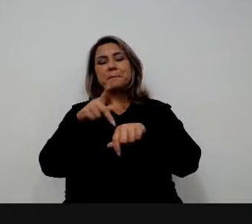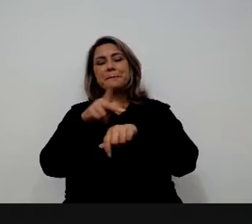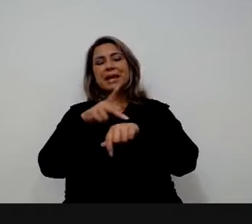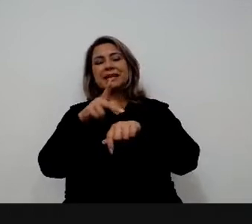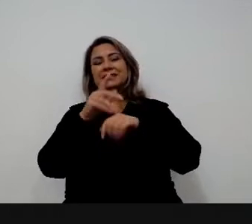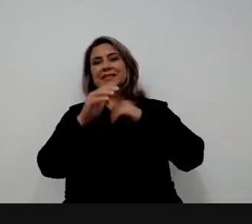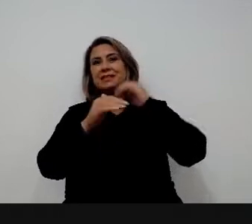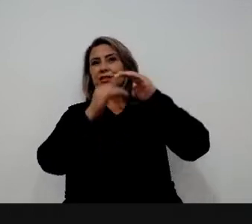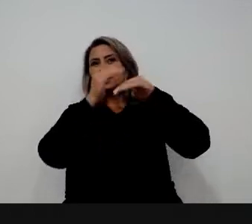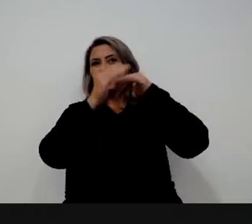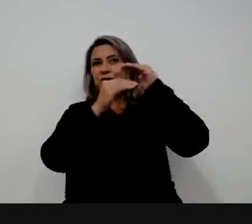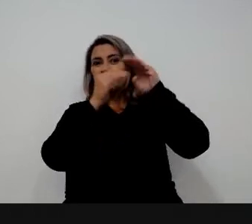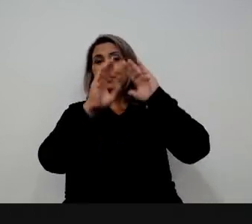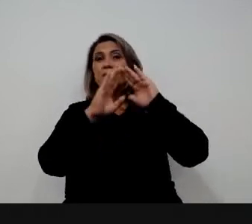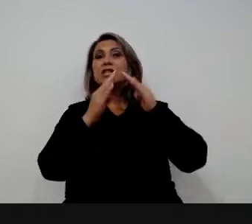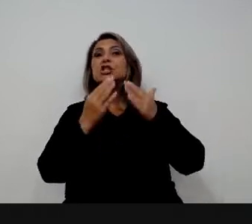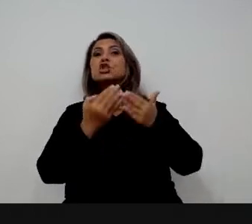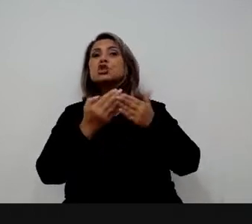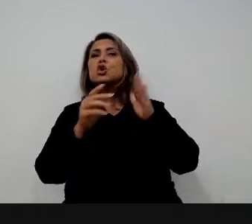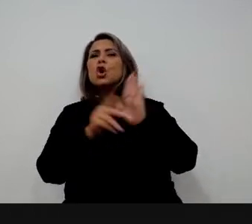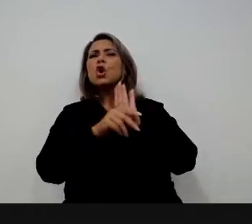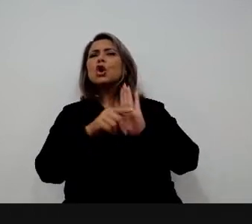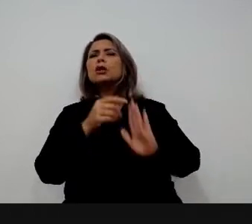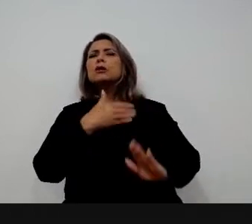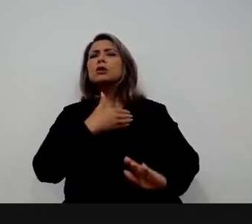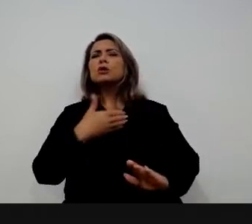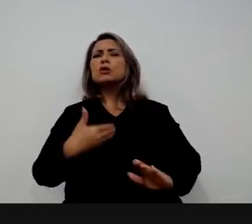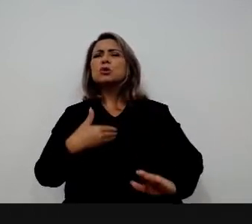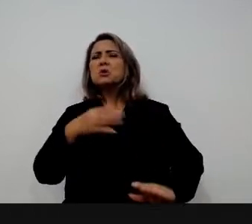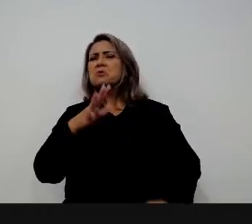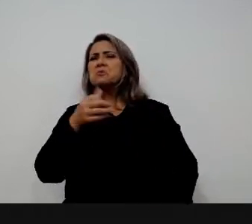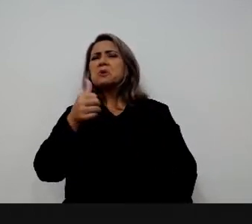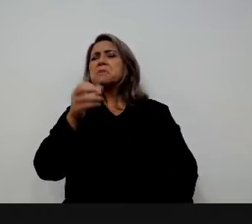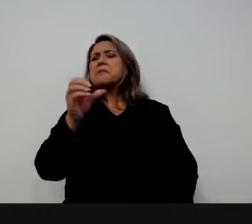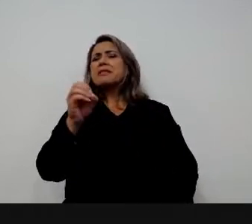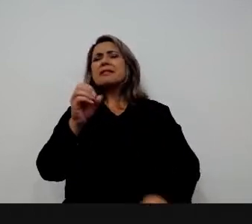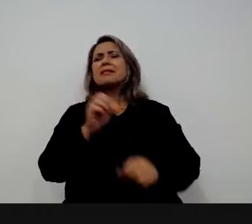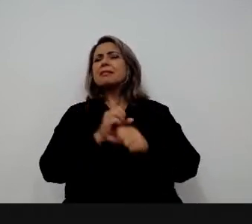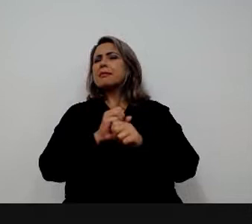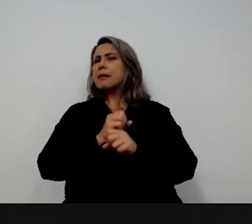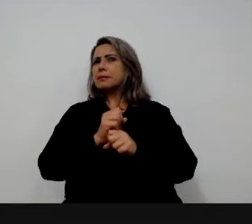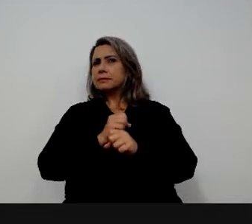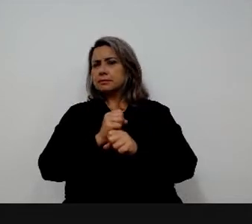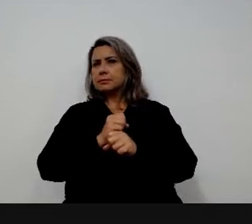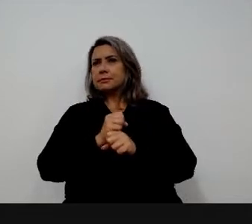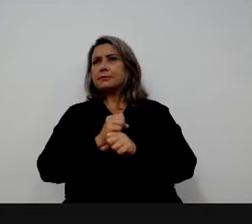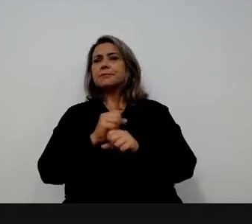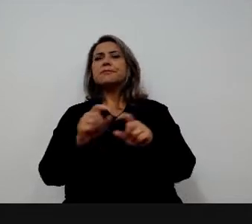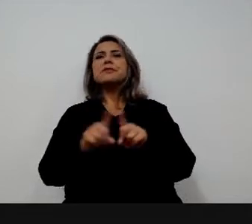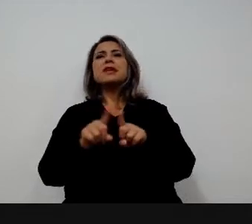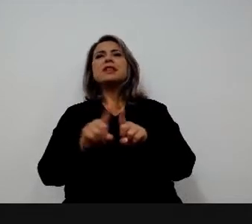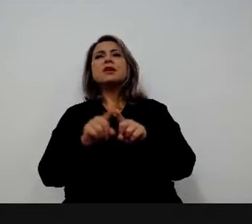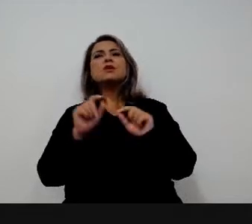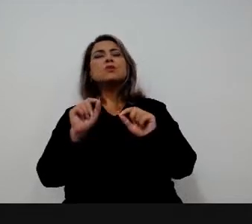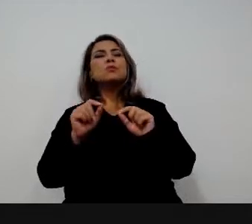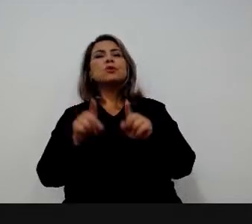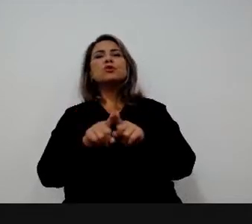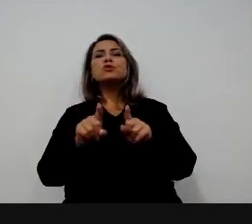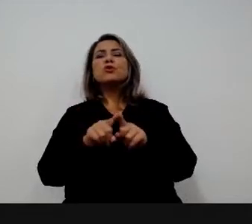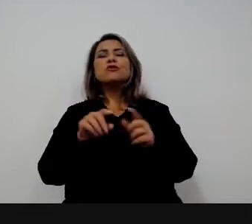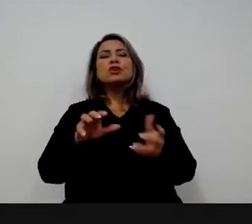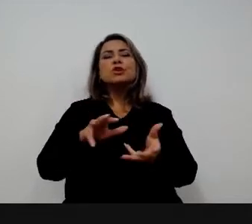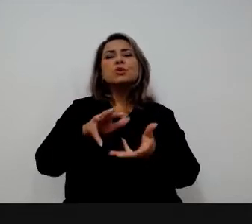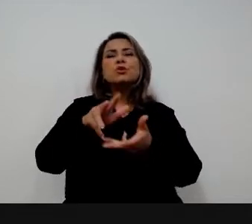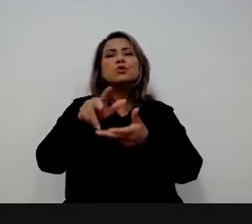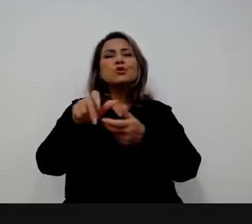formou uma rede de escolas de governo há menos de uma década. Algumas das principais escolas de governo hoje no